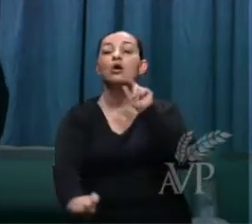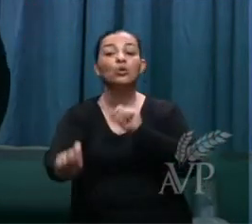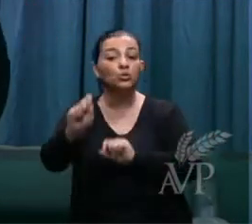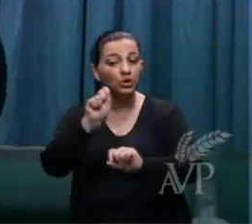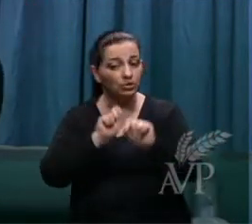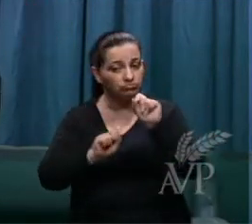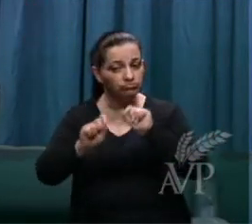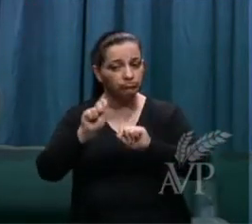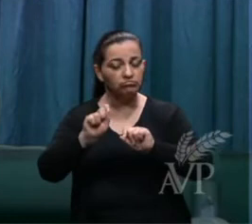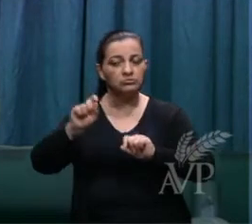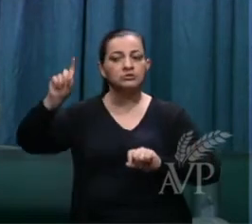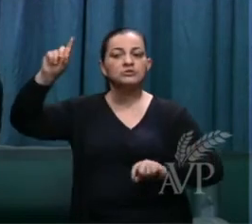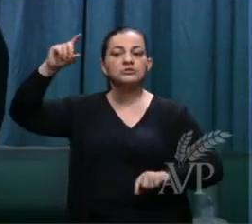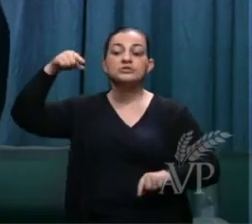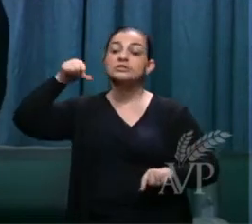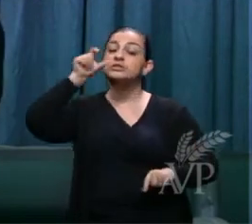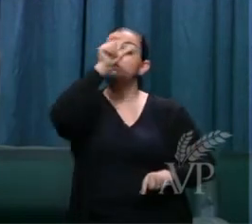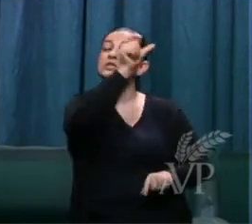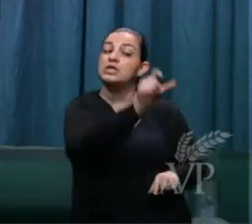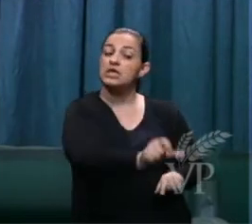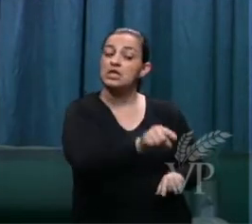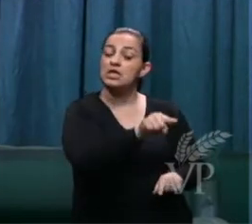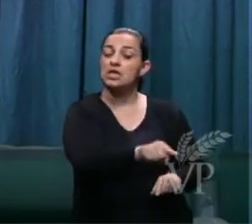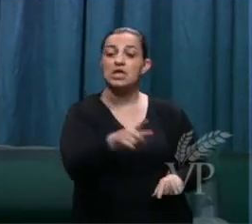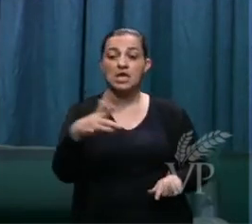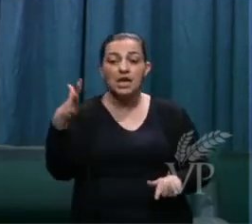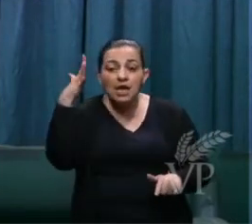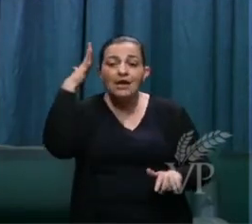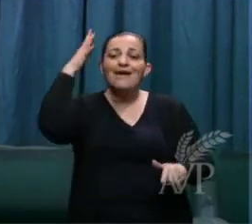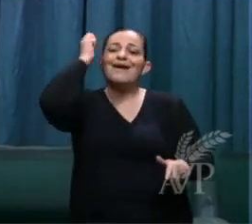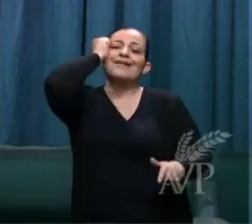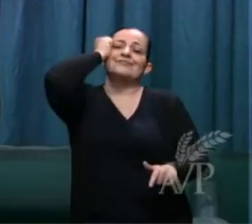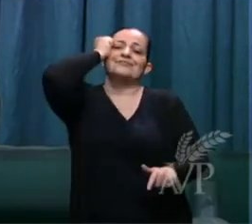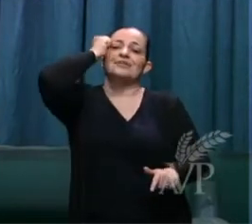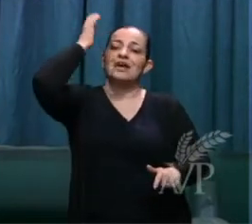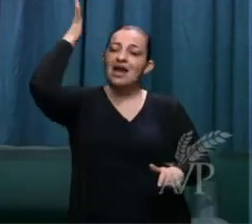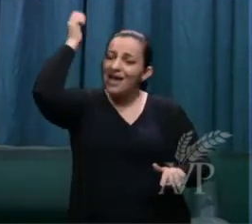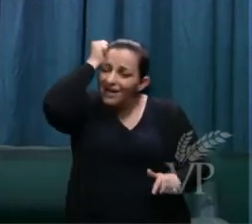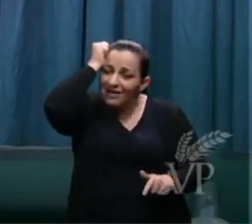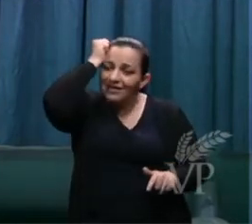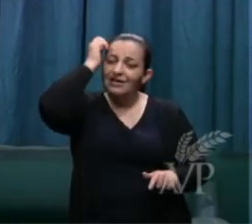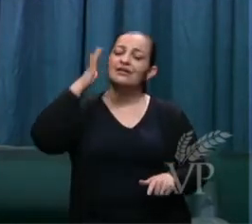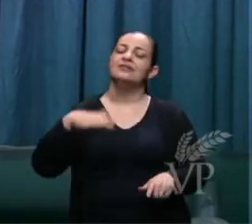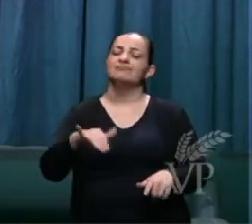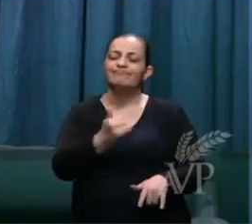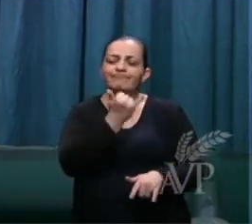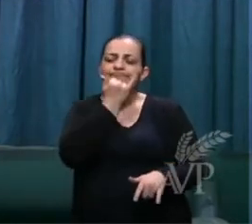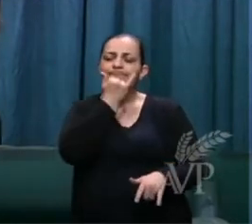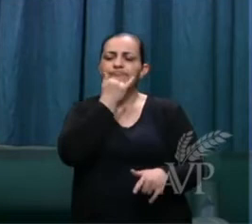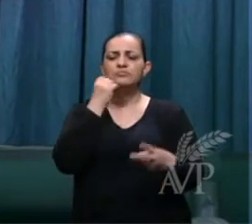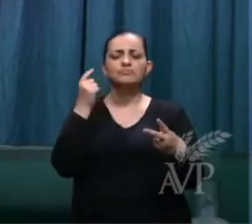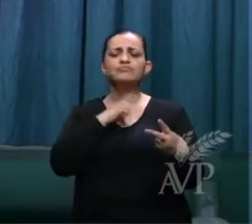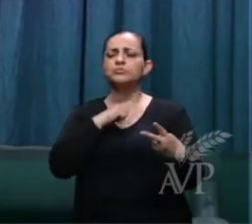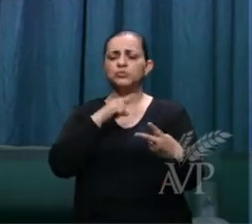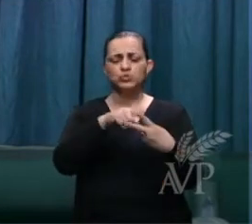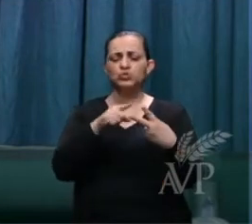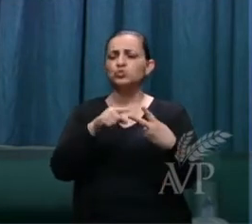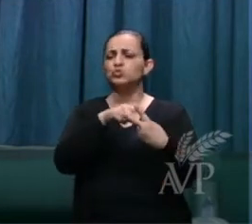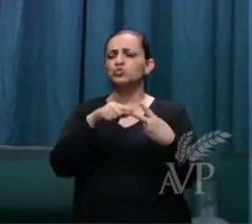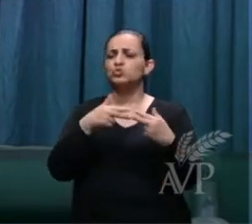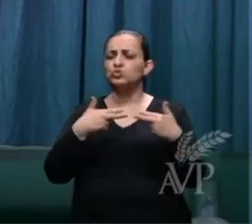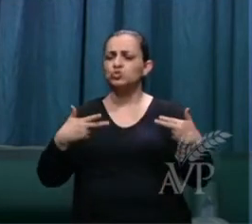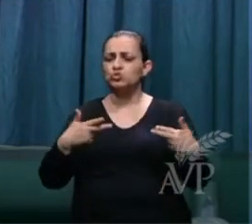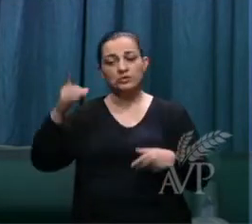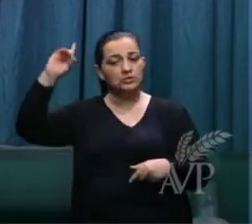que ele arrependeu que ele foi perdoado e se há duas coisas que Deus não vê